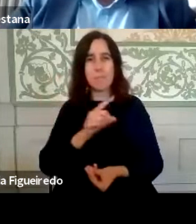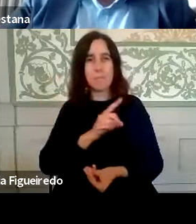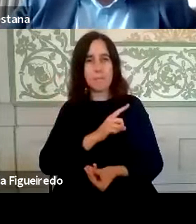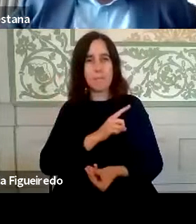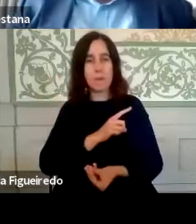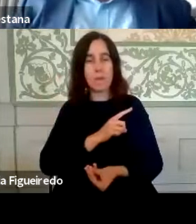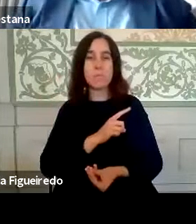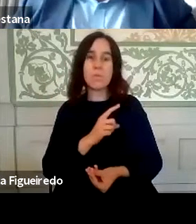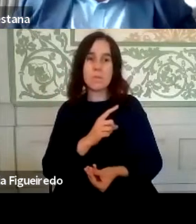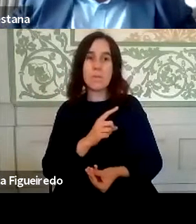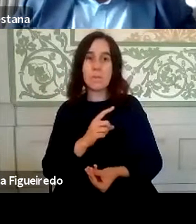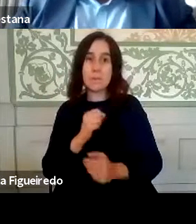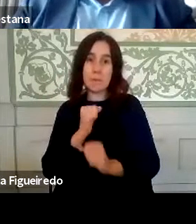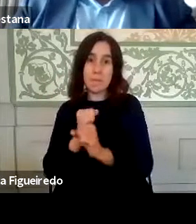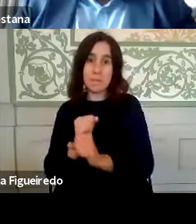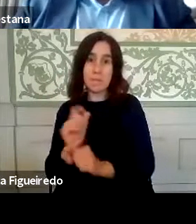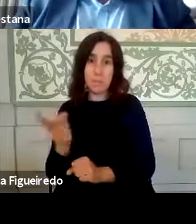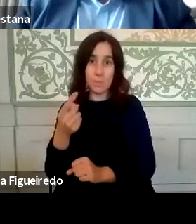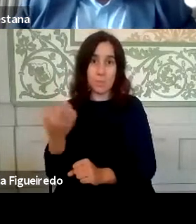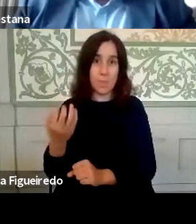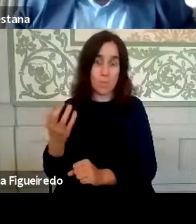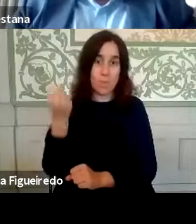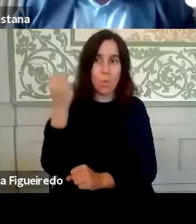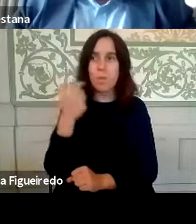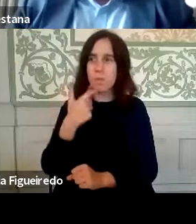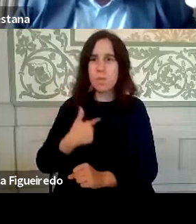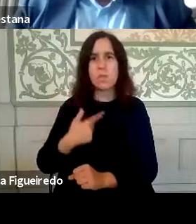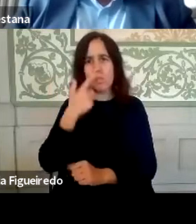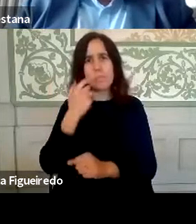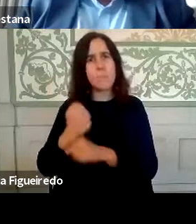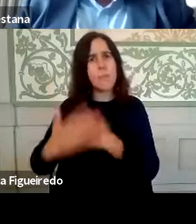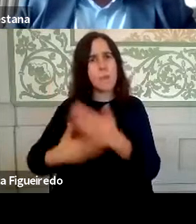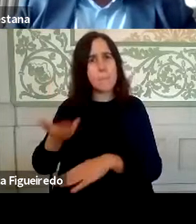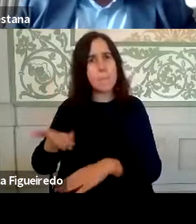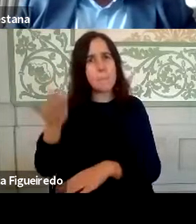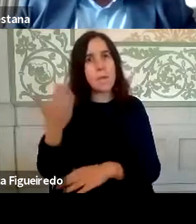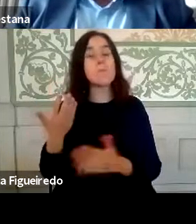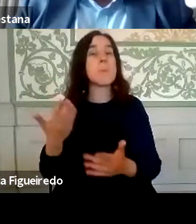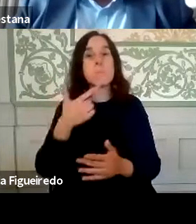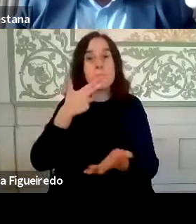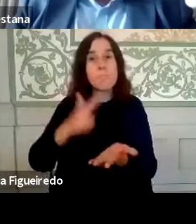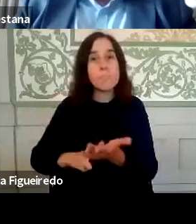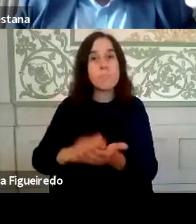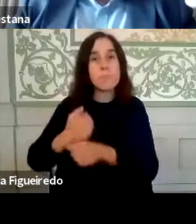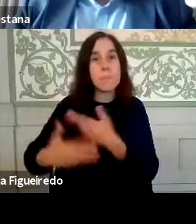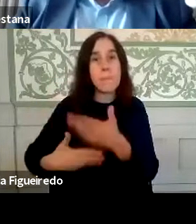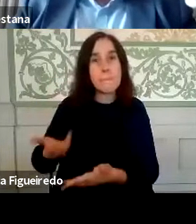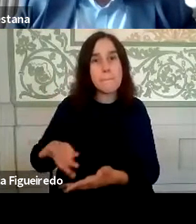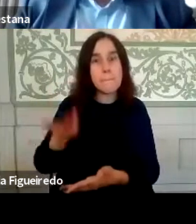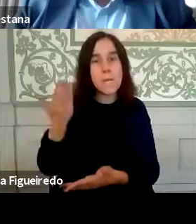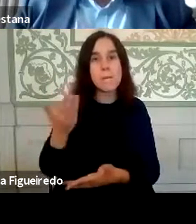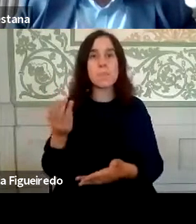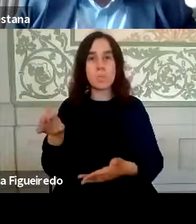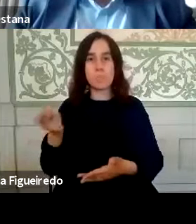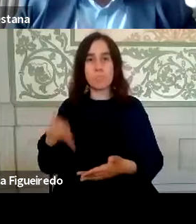aquelas que puderam mandar as pessoas para casa, e também dizem isso, as pessoas estão a trabalhar mais. Resta saber se as pessoas estão a trabalhar mais por um circunstancialismo que as